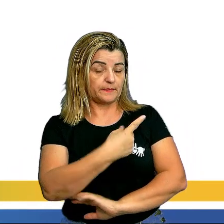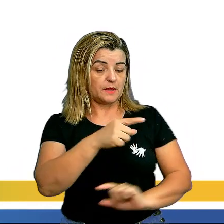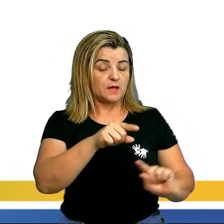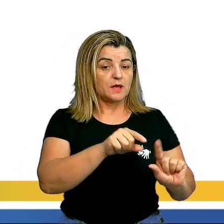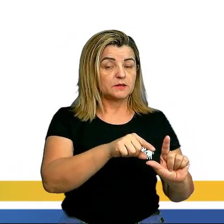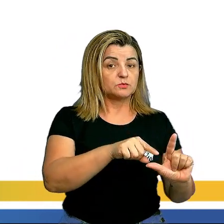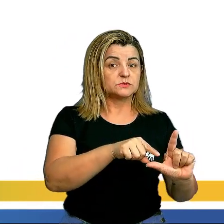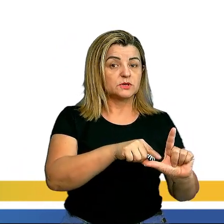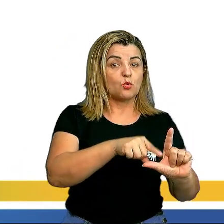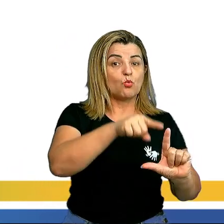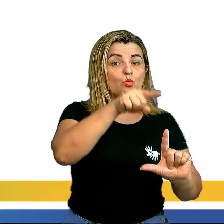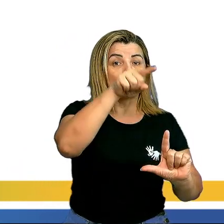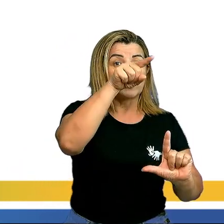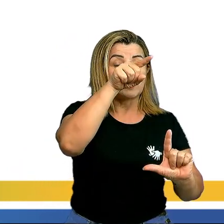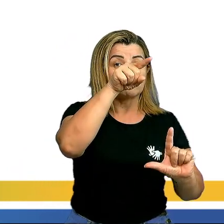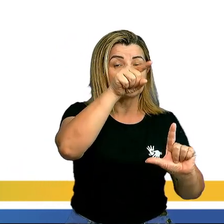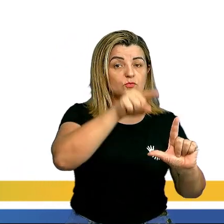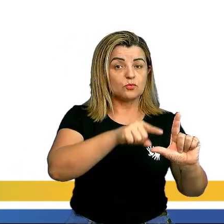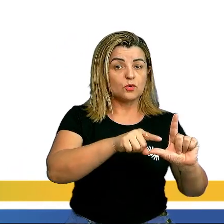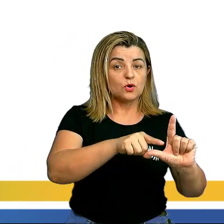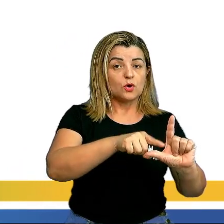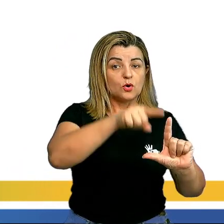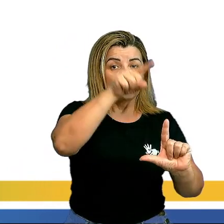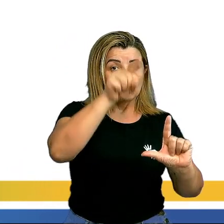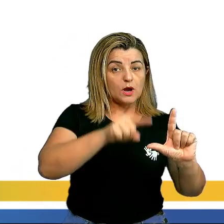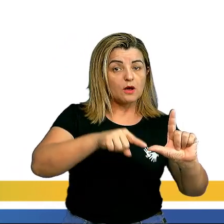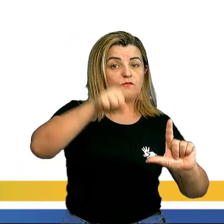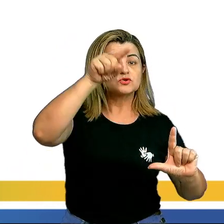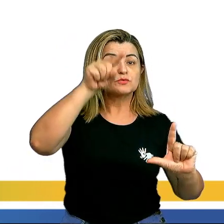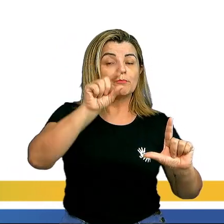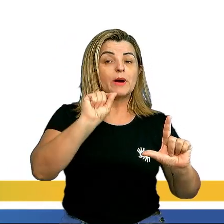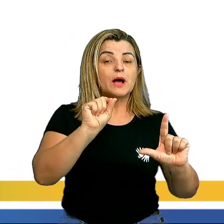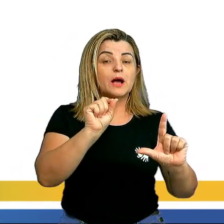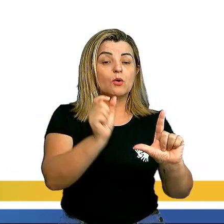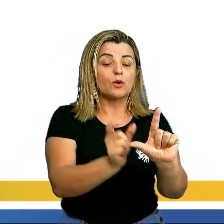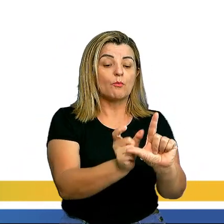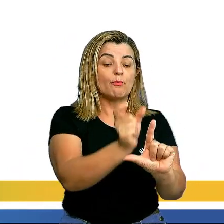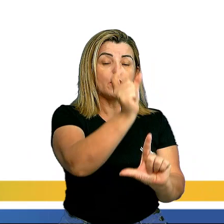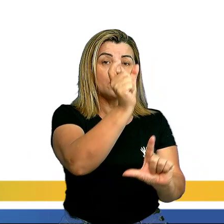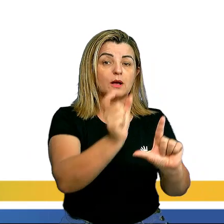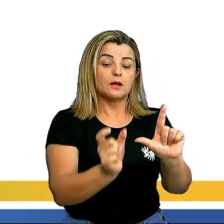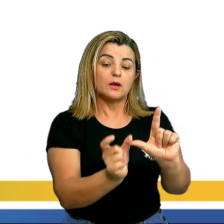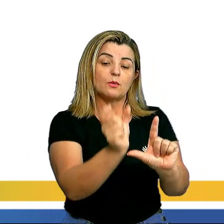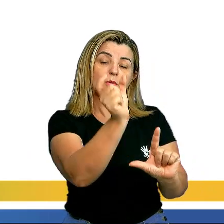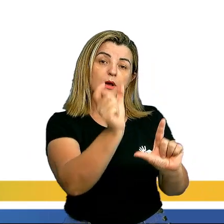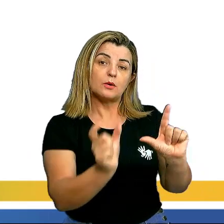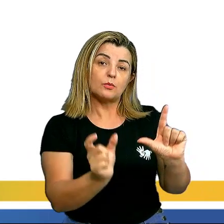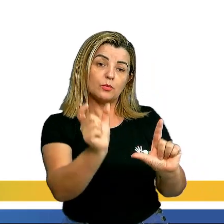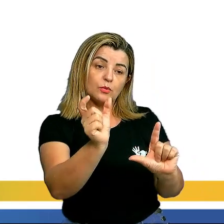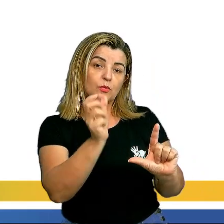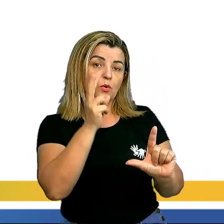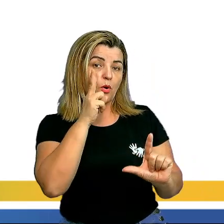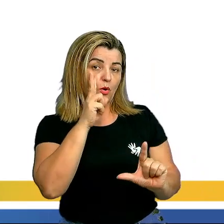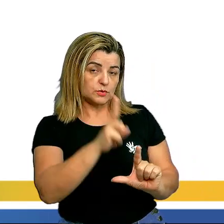gráfico de barra. Então podemos observar os não clientes. 7